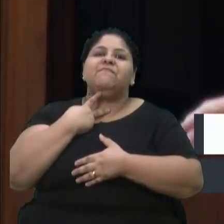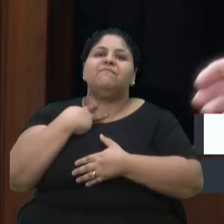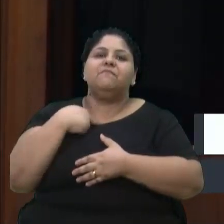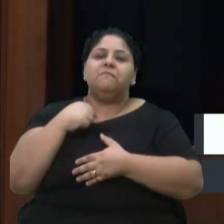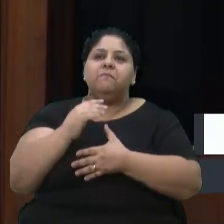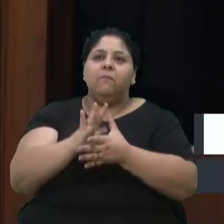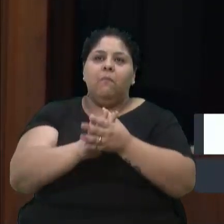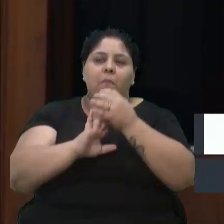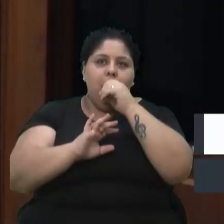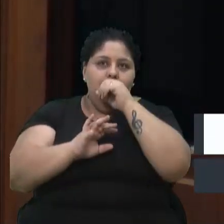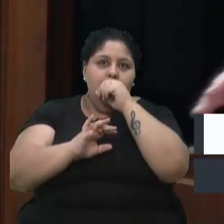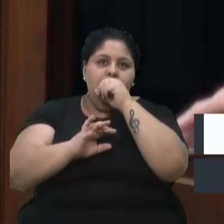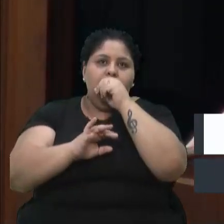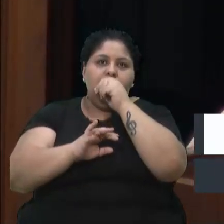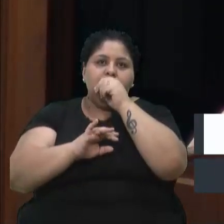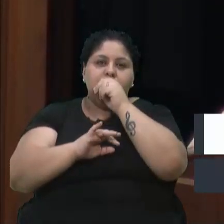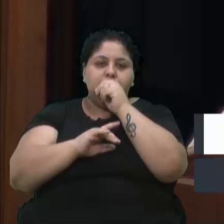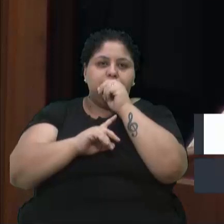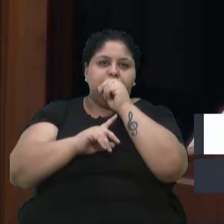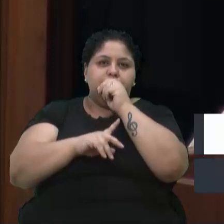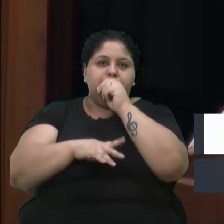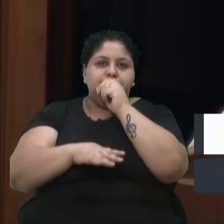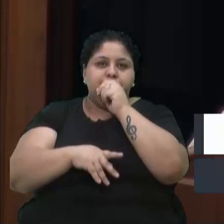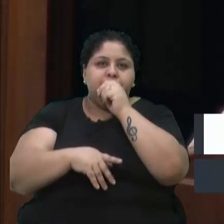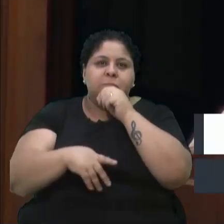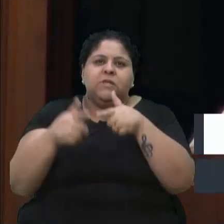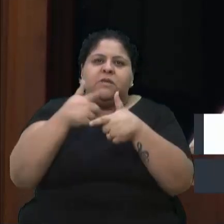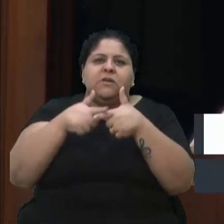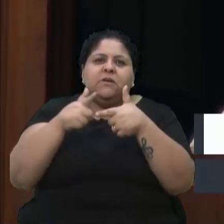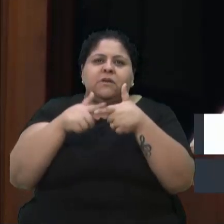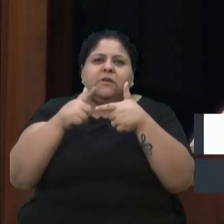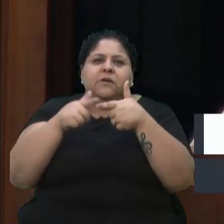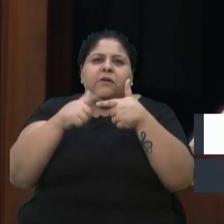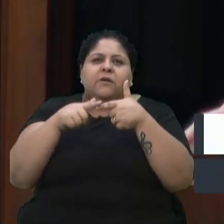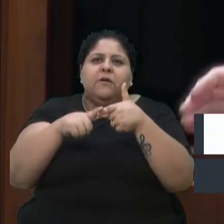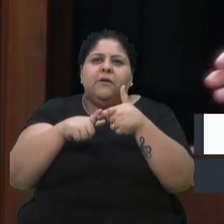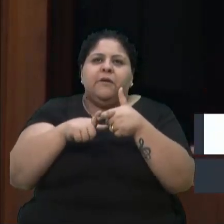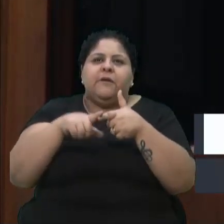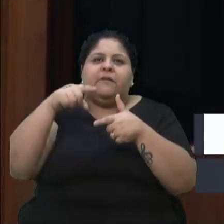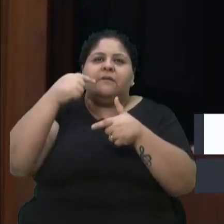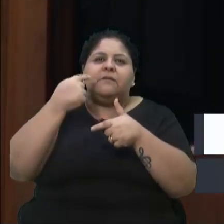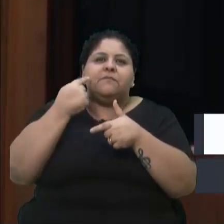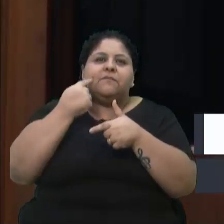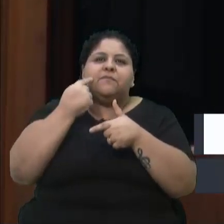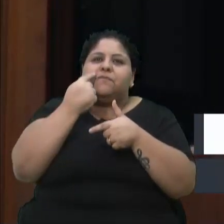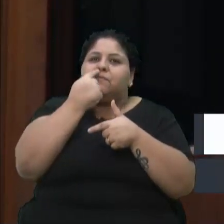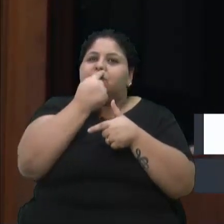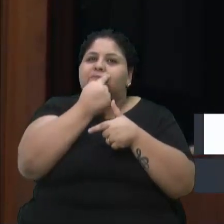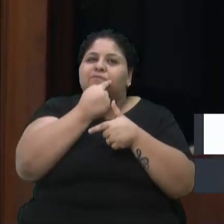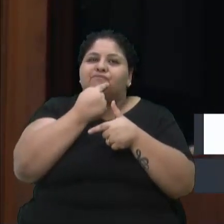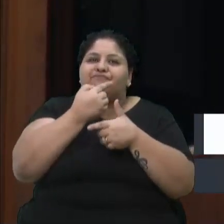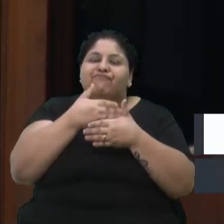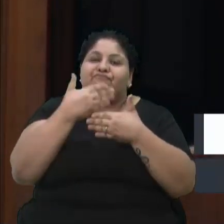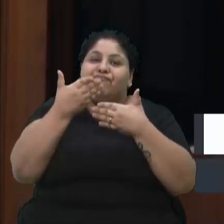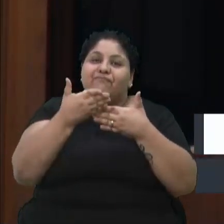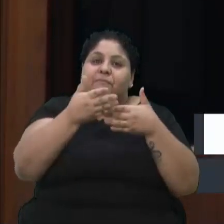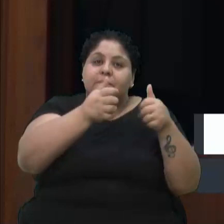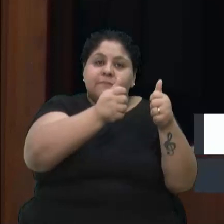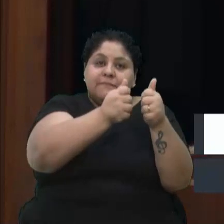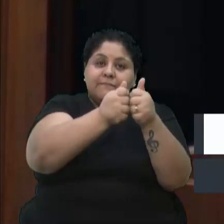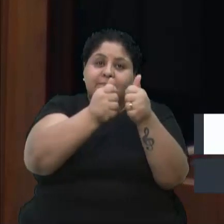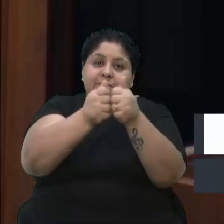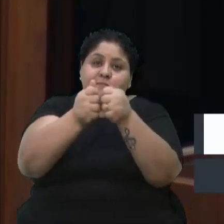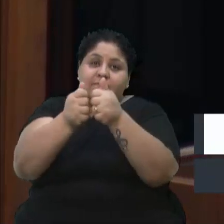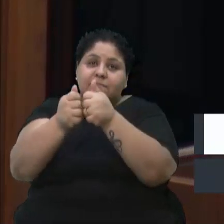lesões no céu da boca. Então, um conjunto de fatores,